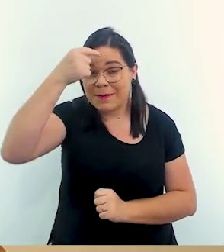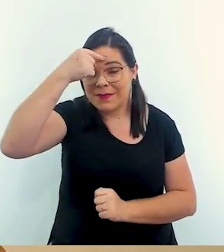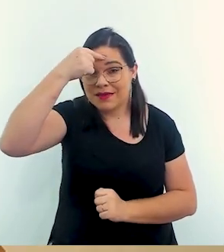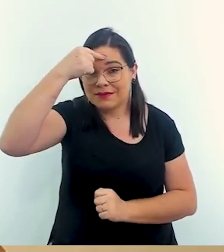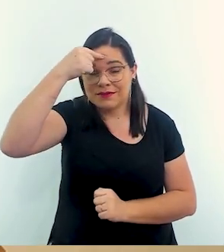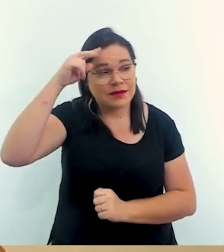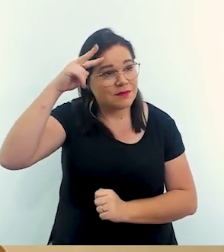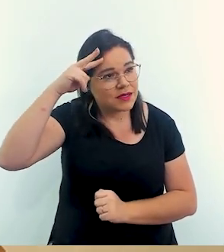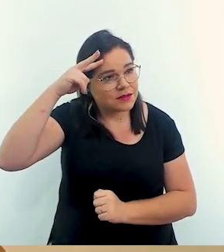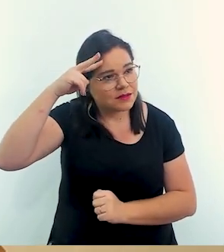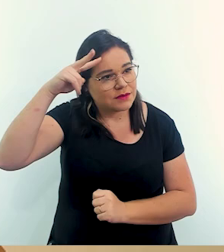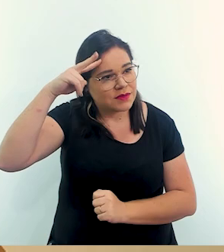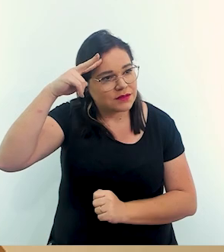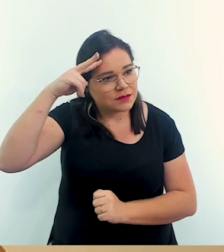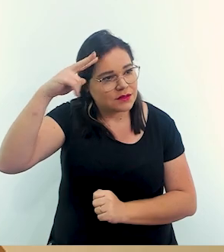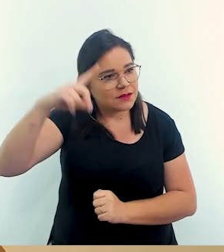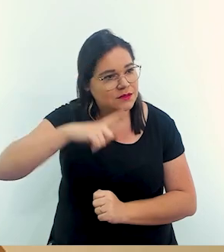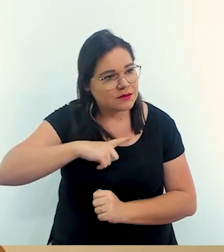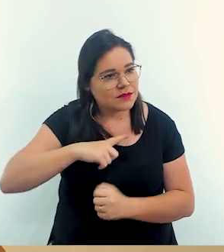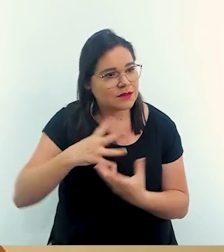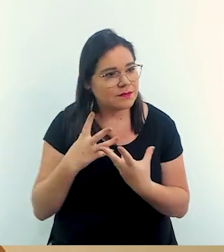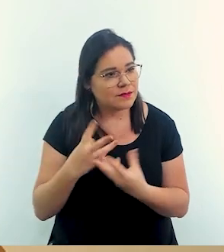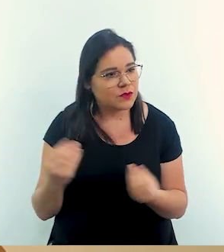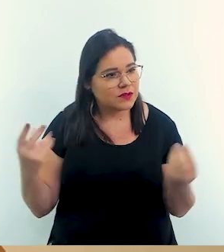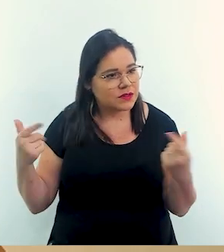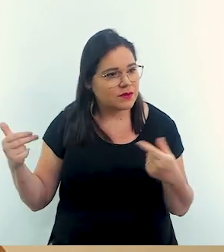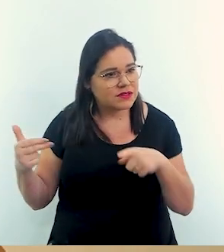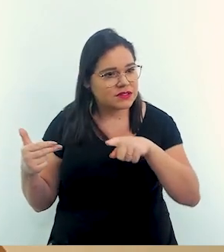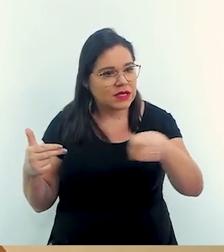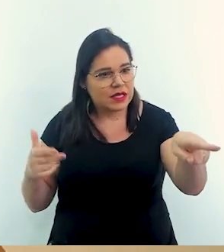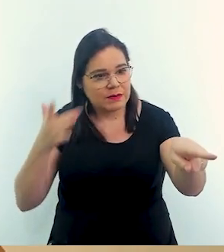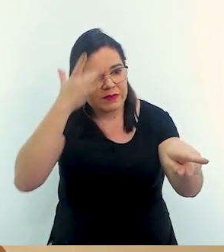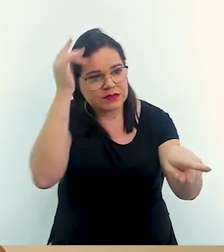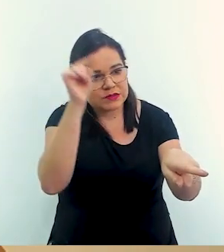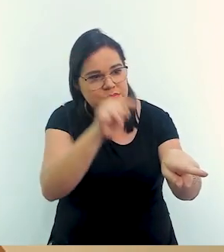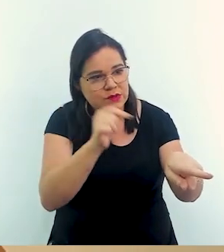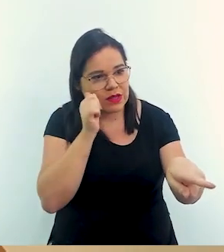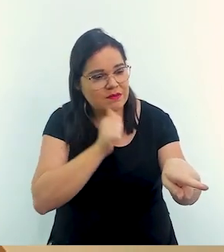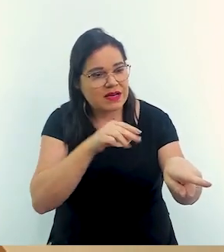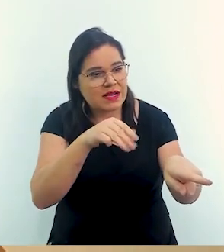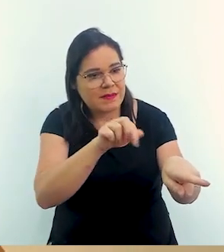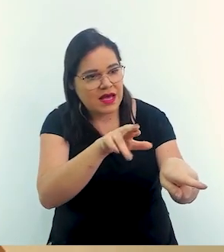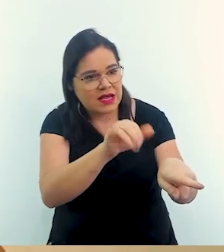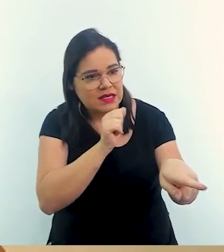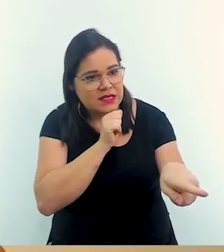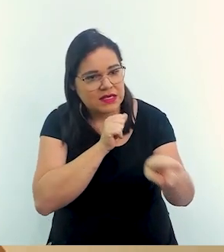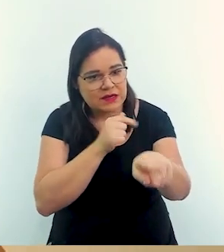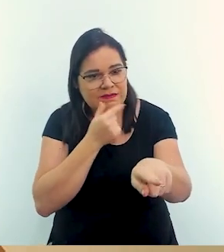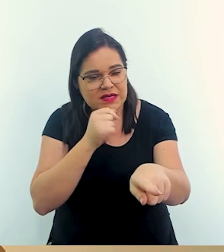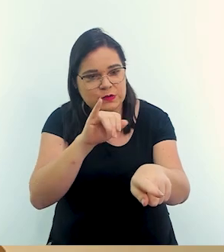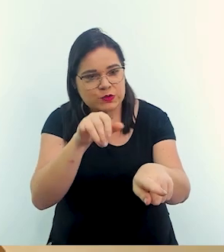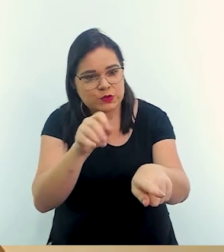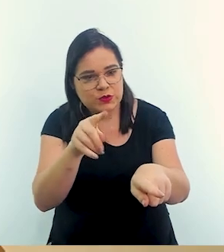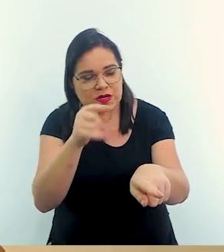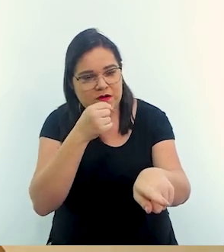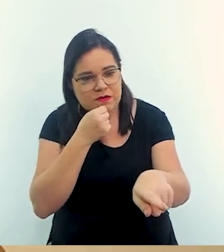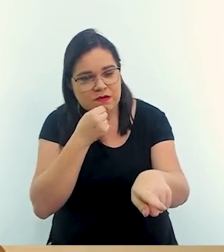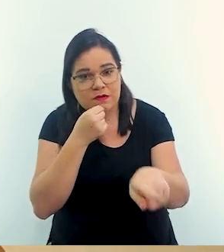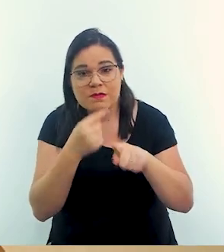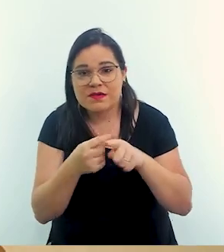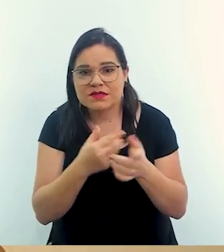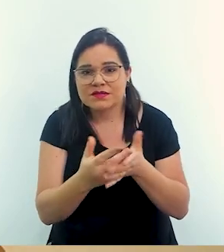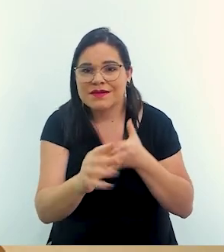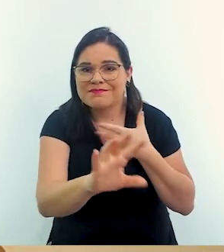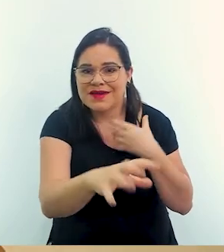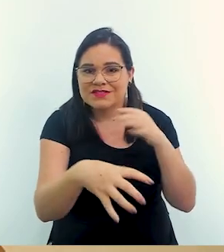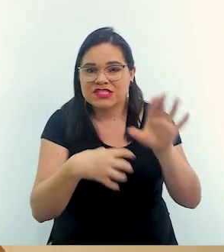sua mente vai estar martelando o tempo todo, eu tenho muita coisa, e aquela pessoa, a dona Maria, o senhor João, porque